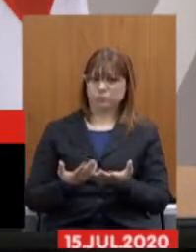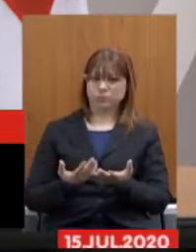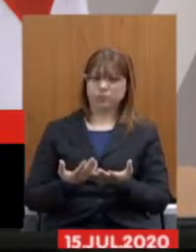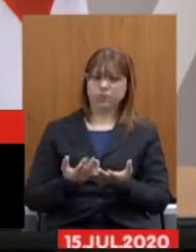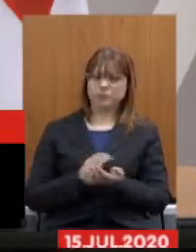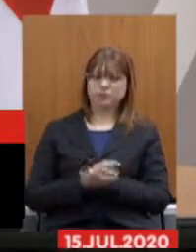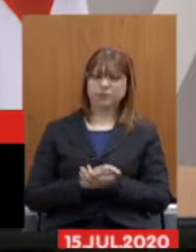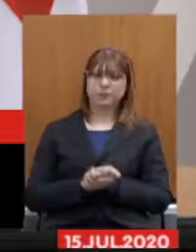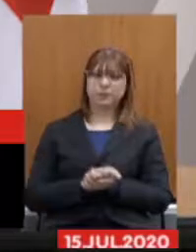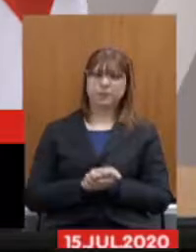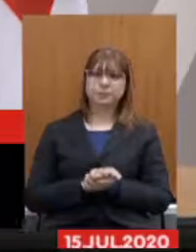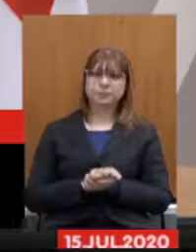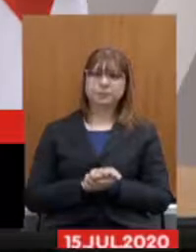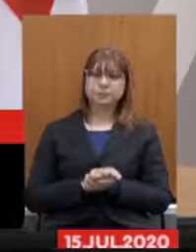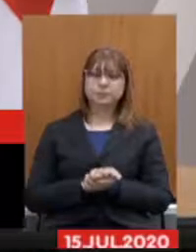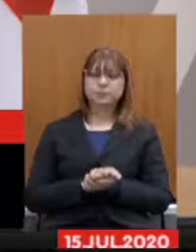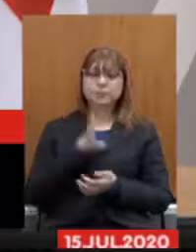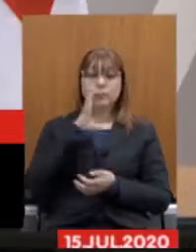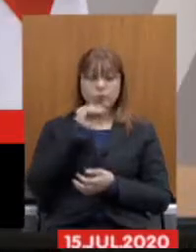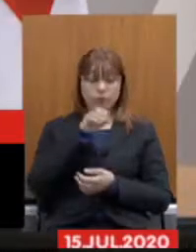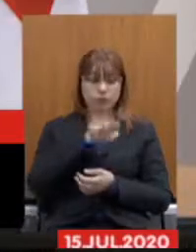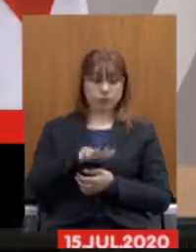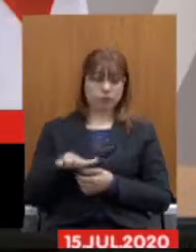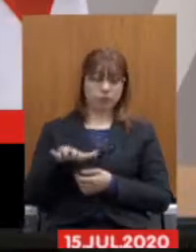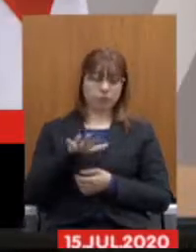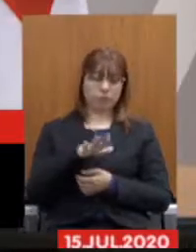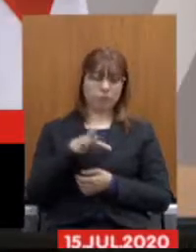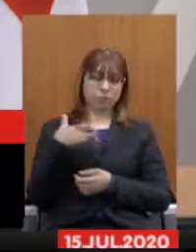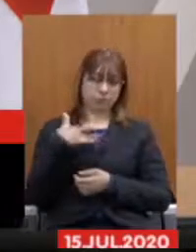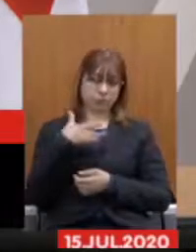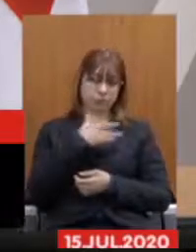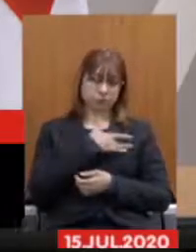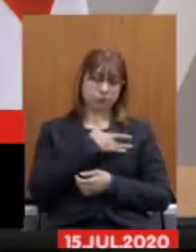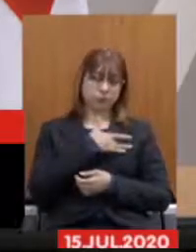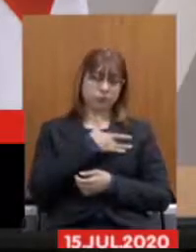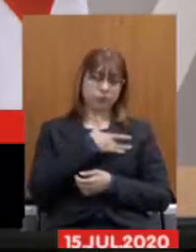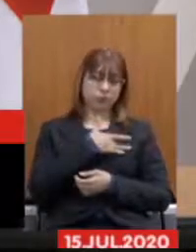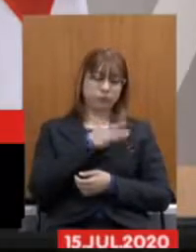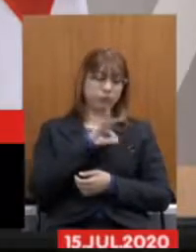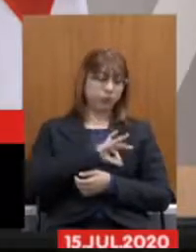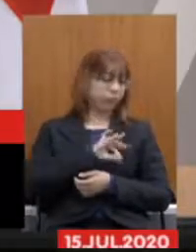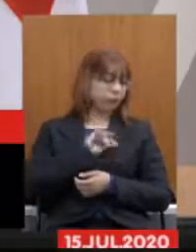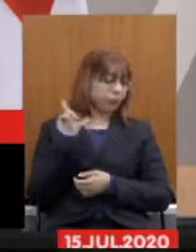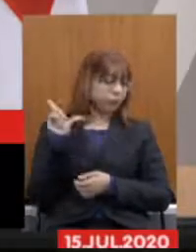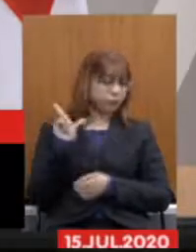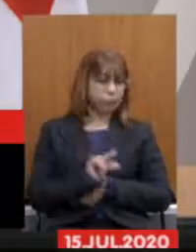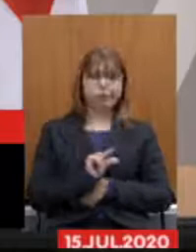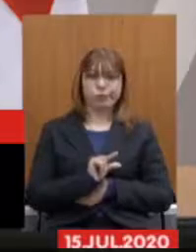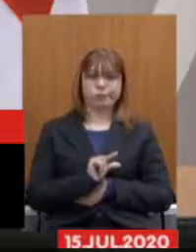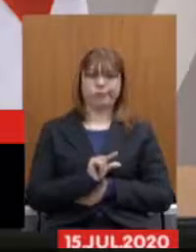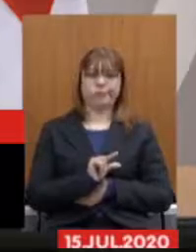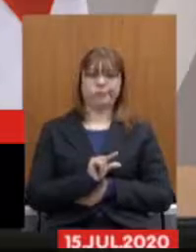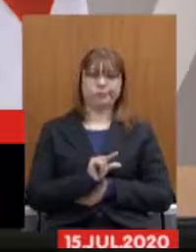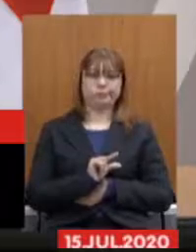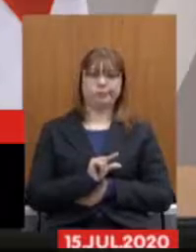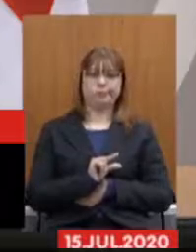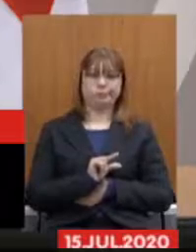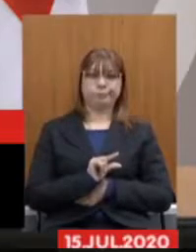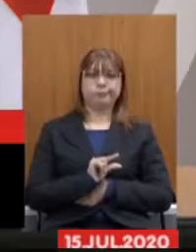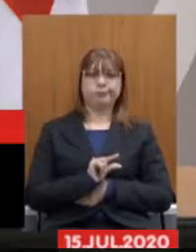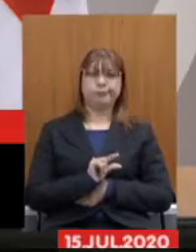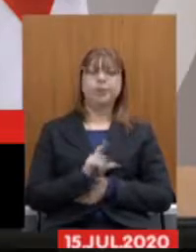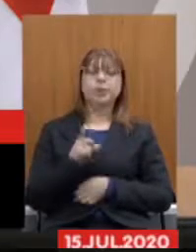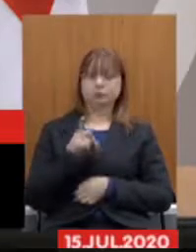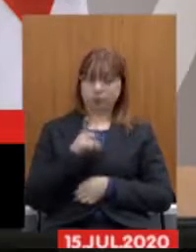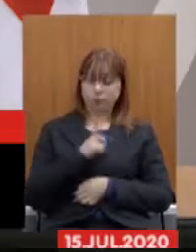os trabalhadores da saúde onde se praticam os menores salários nós temos trabalhadores na